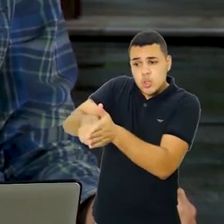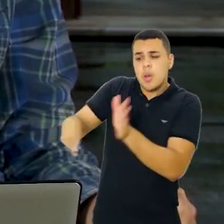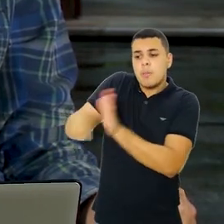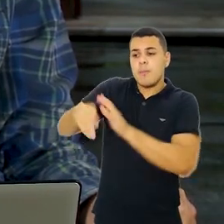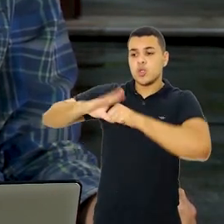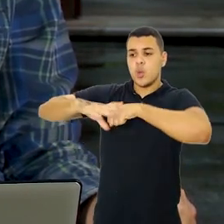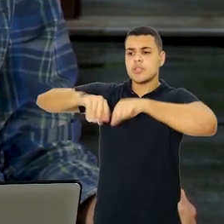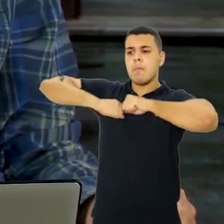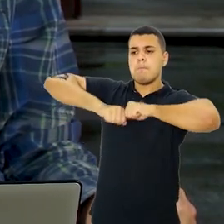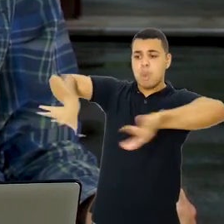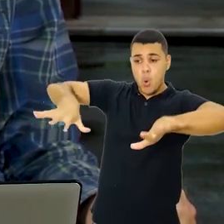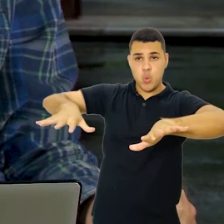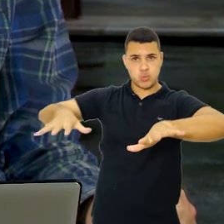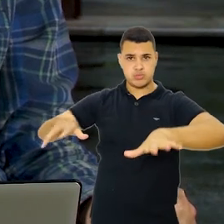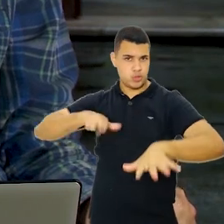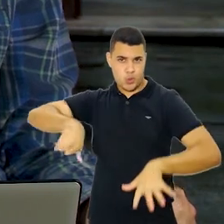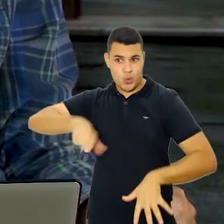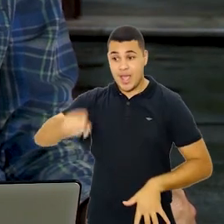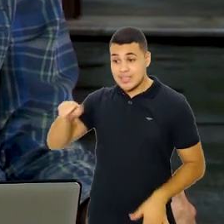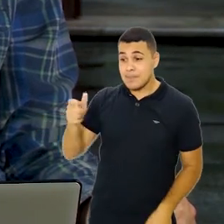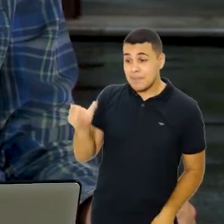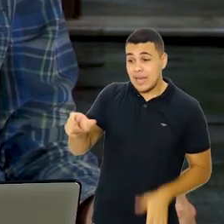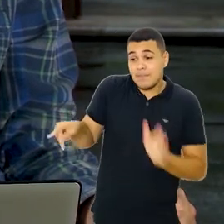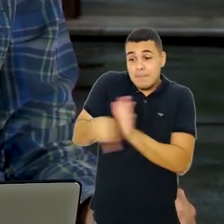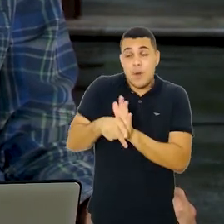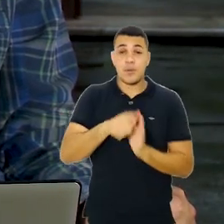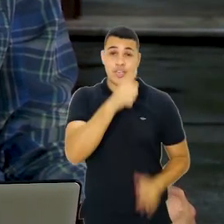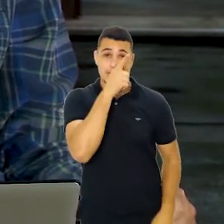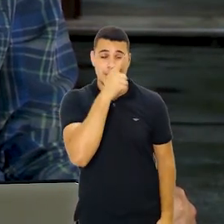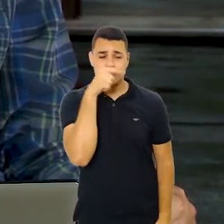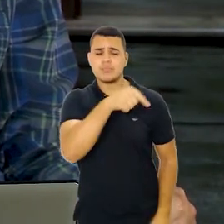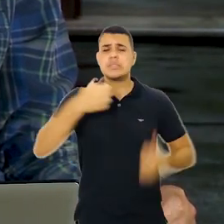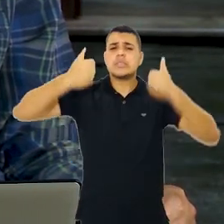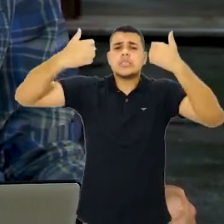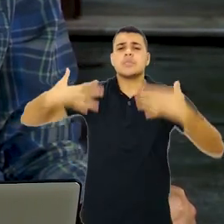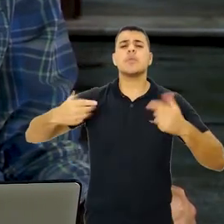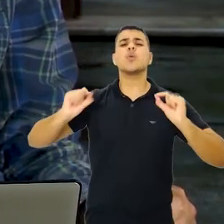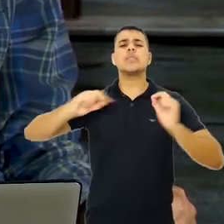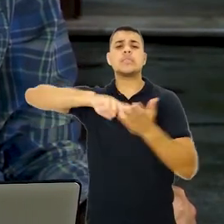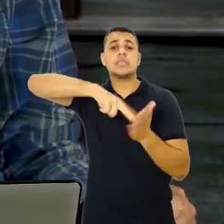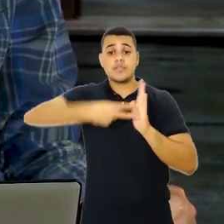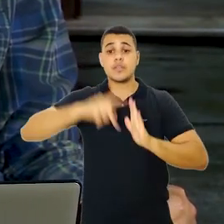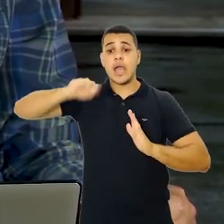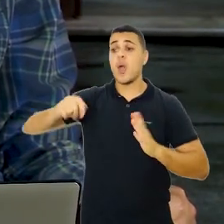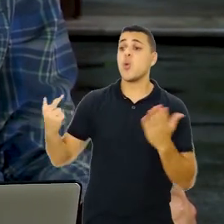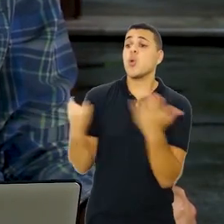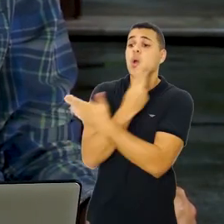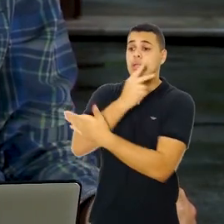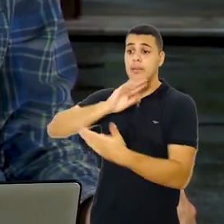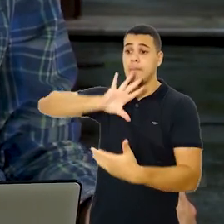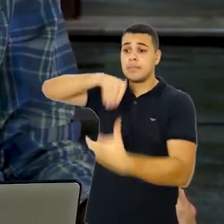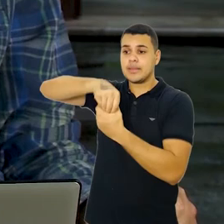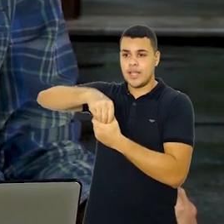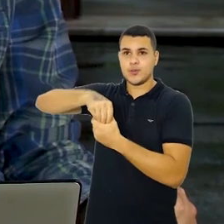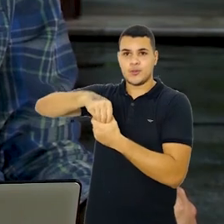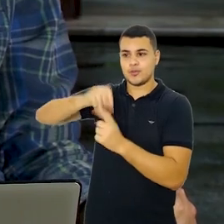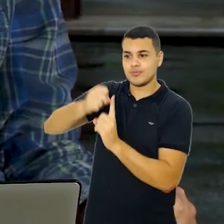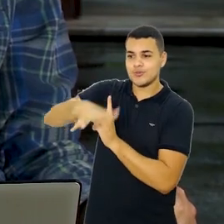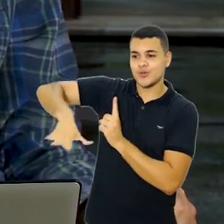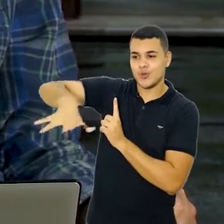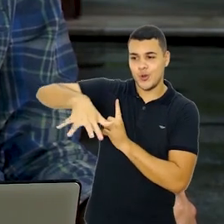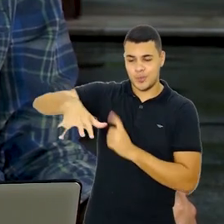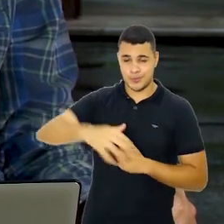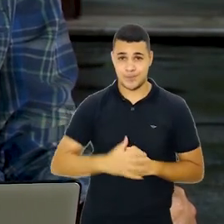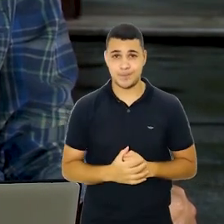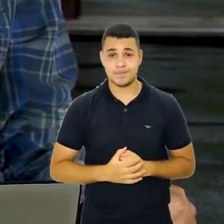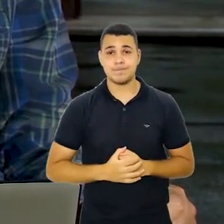é o estudo de epidemias. E ela vem do grego ep, demo e logos, o estudo